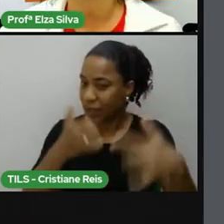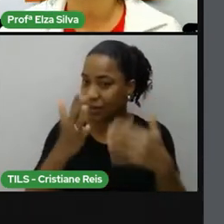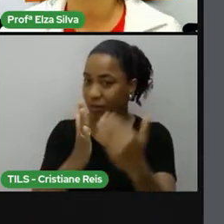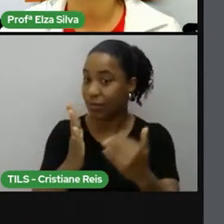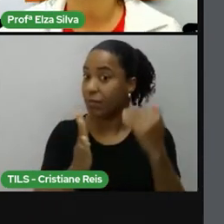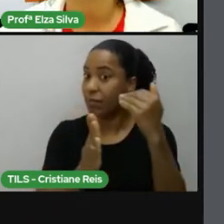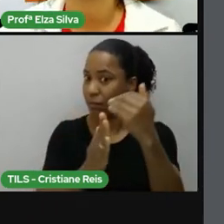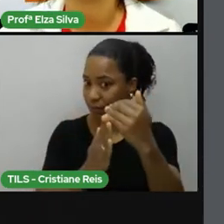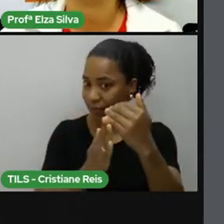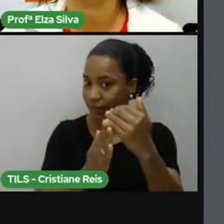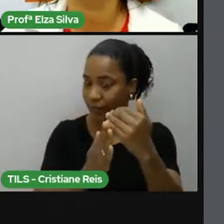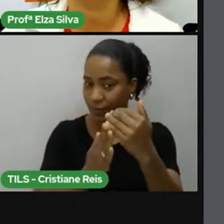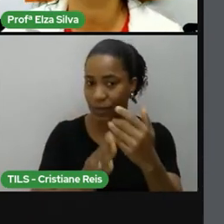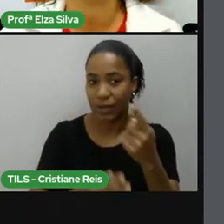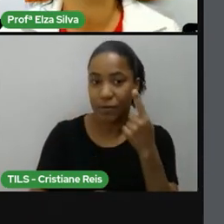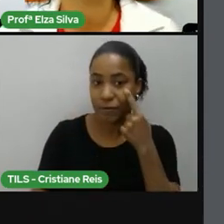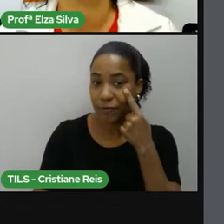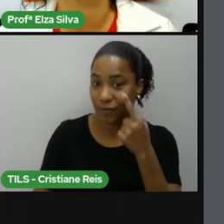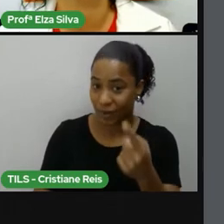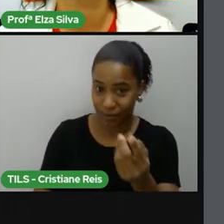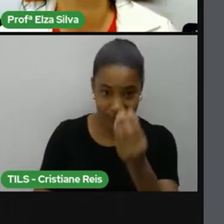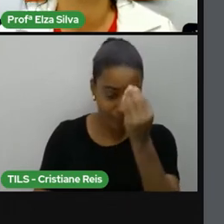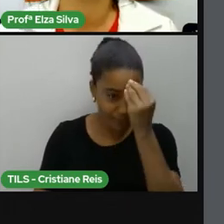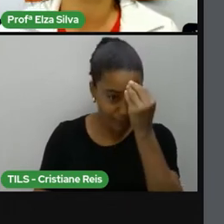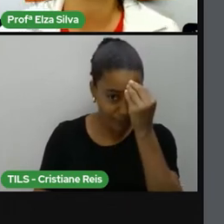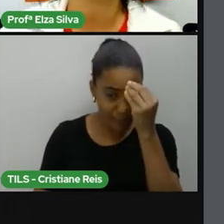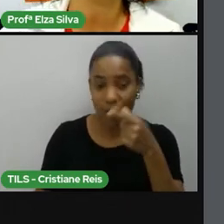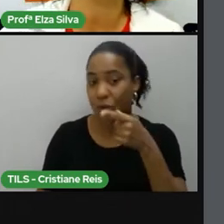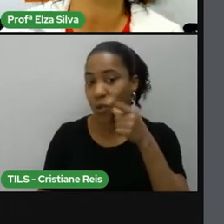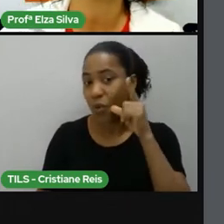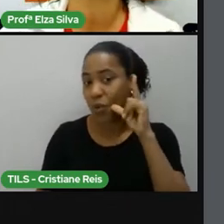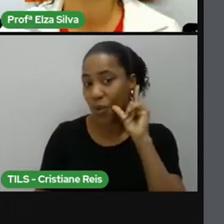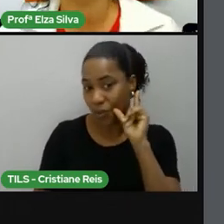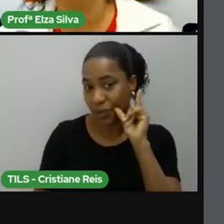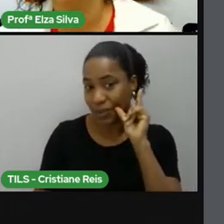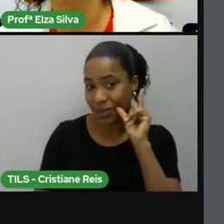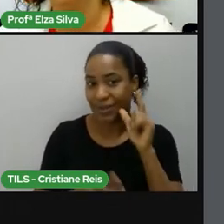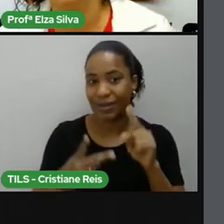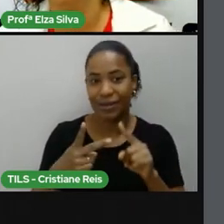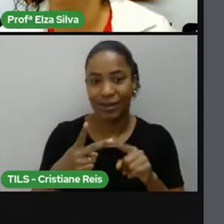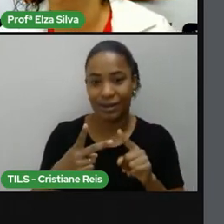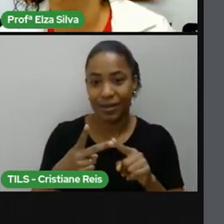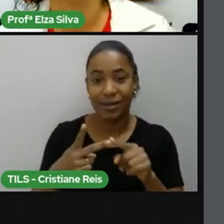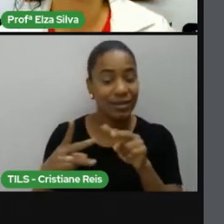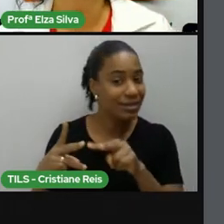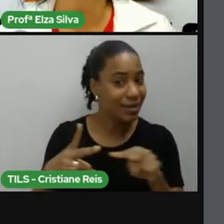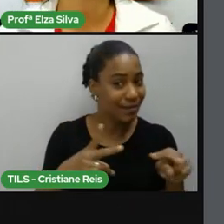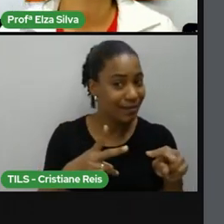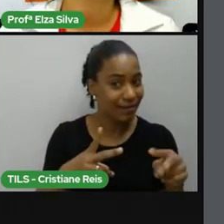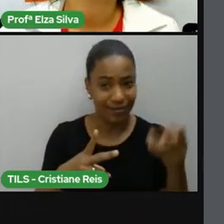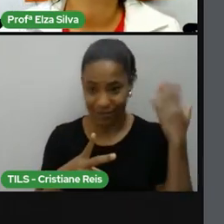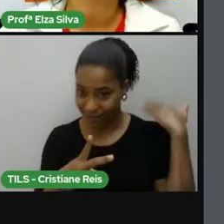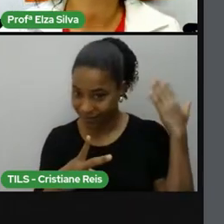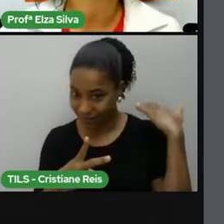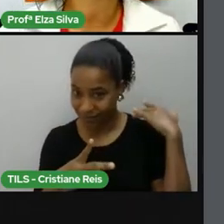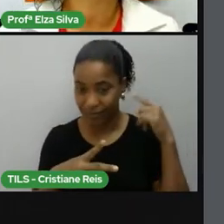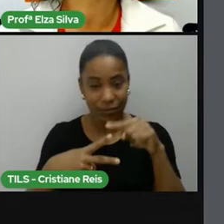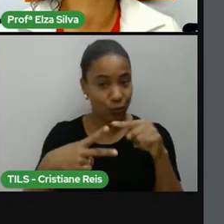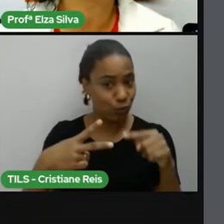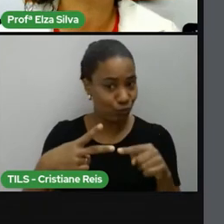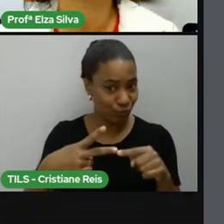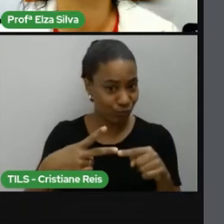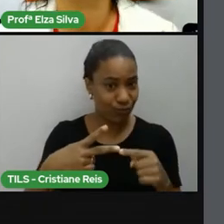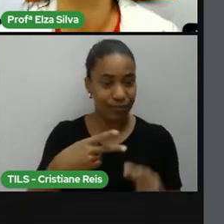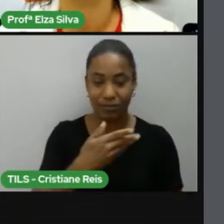palavrinhas. Yesterday, ontem, last week, semana passada. E os